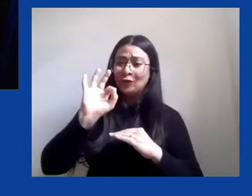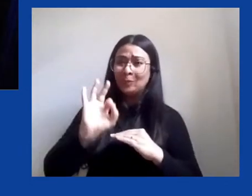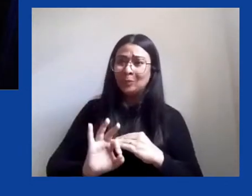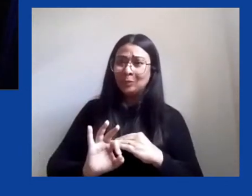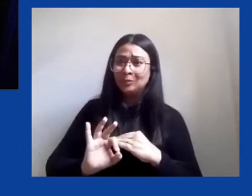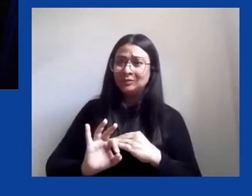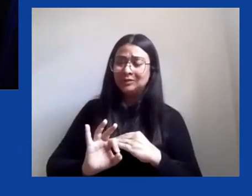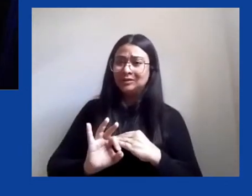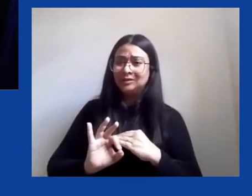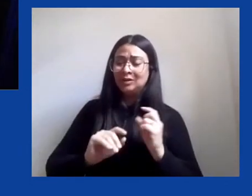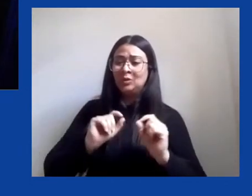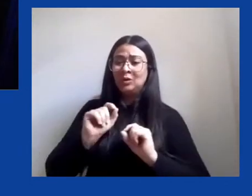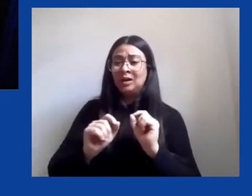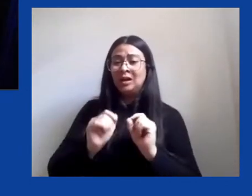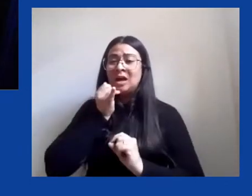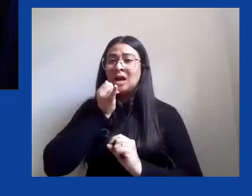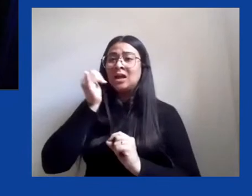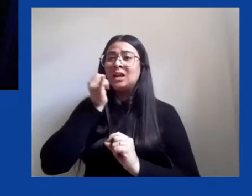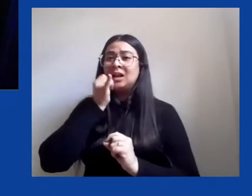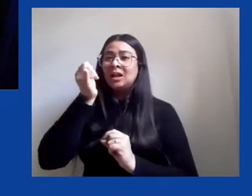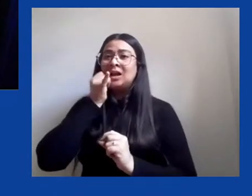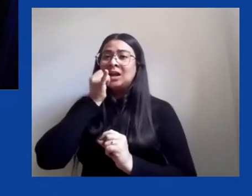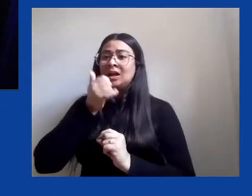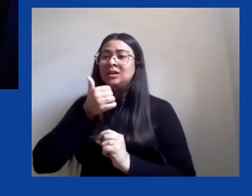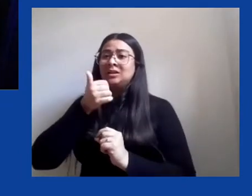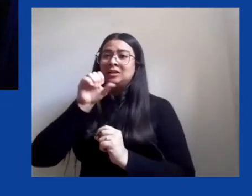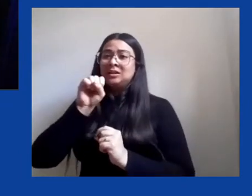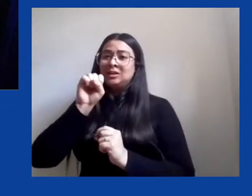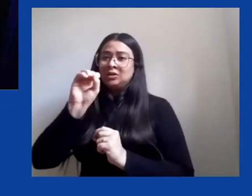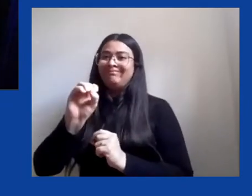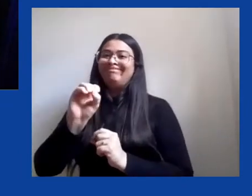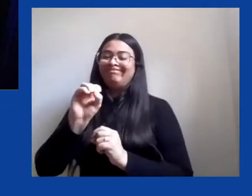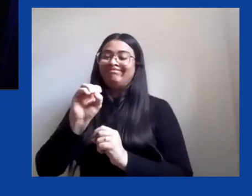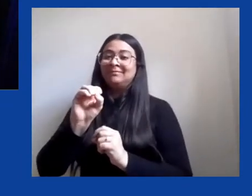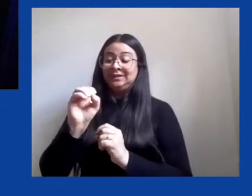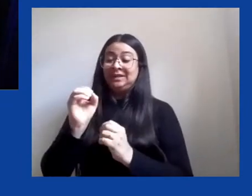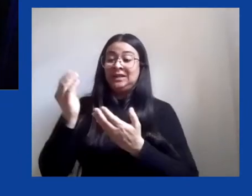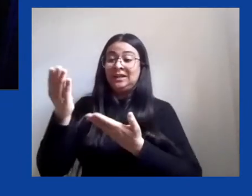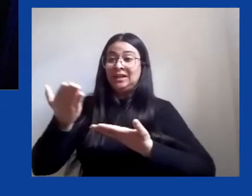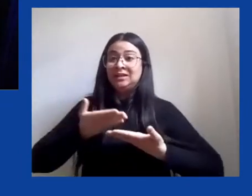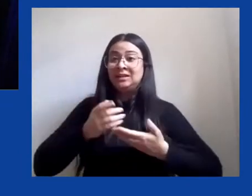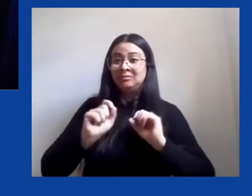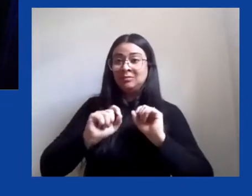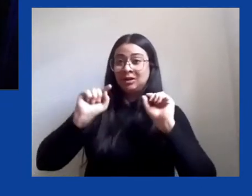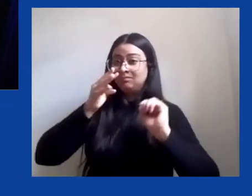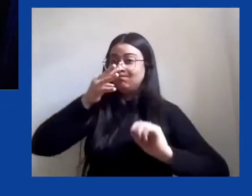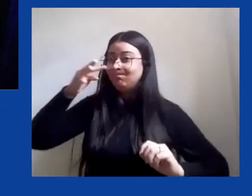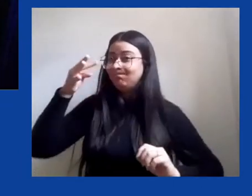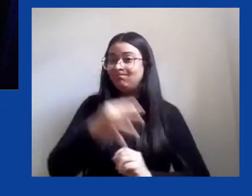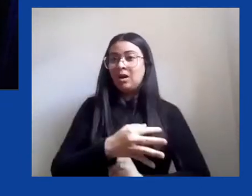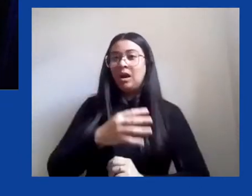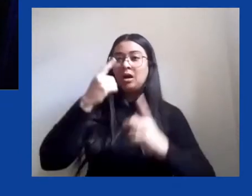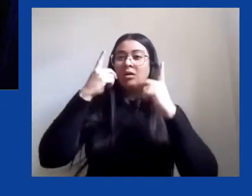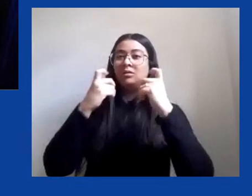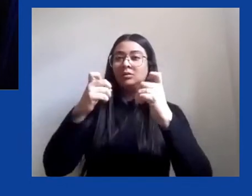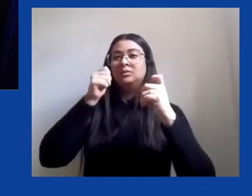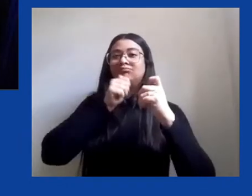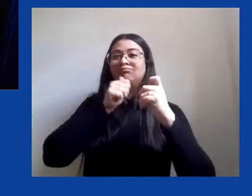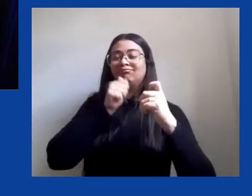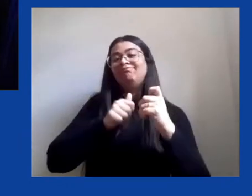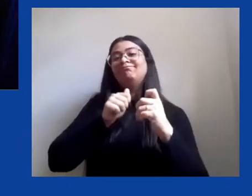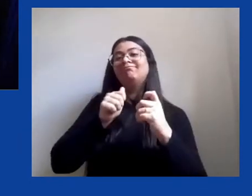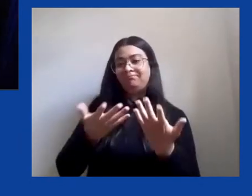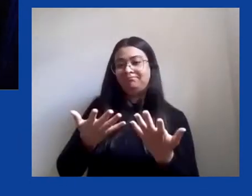-180, que recebe denúncias de violência contra a mulher. Em São Paulo, o número de casos de